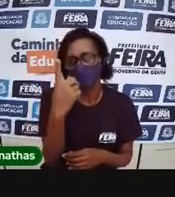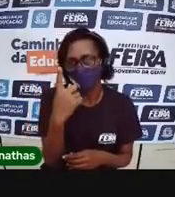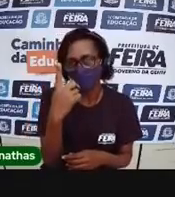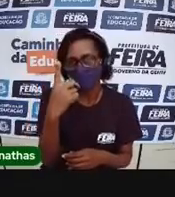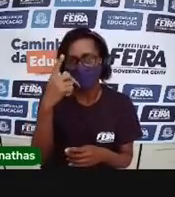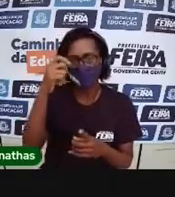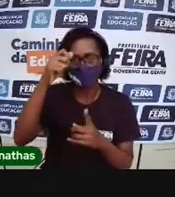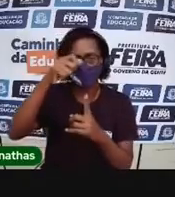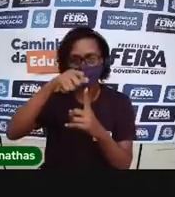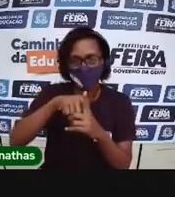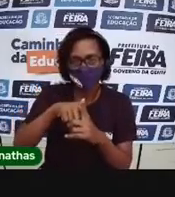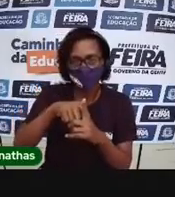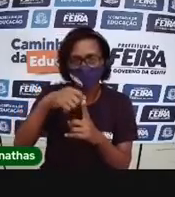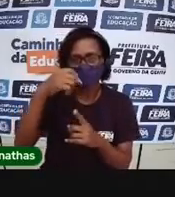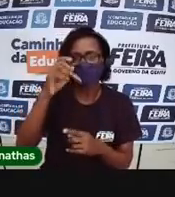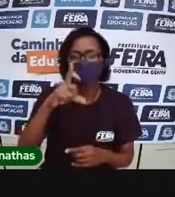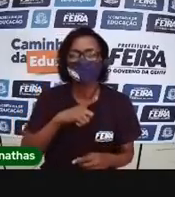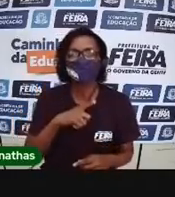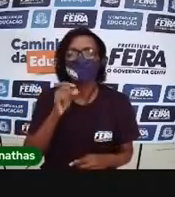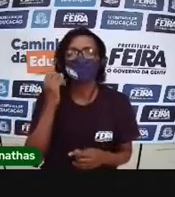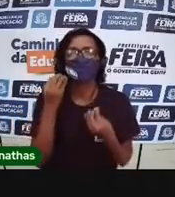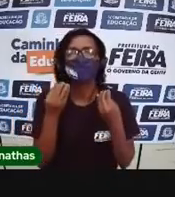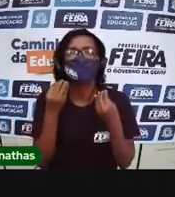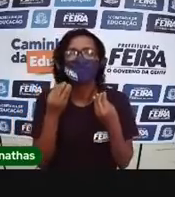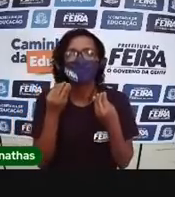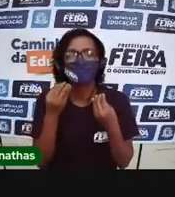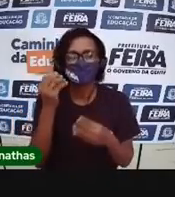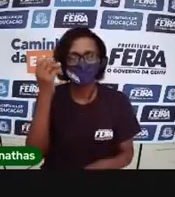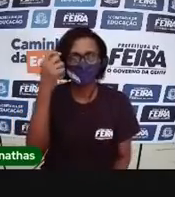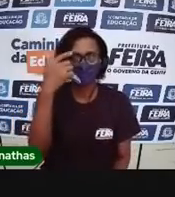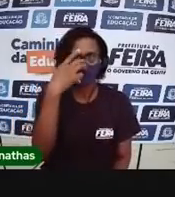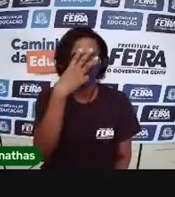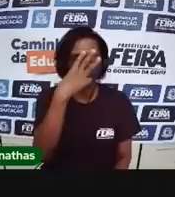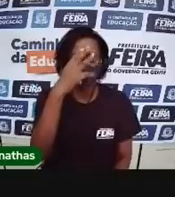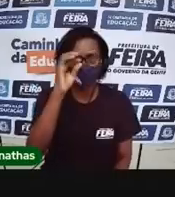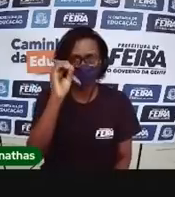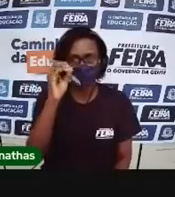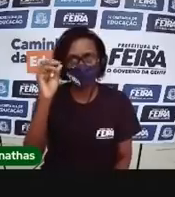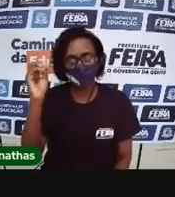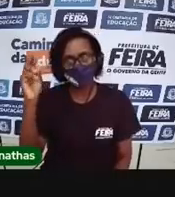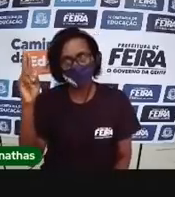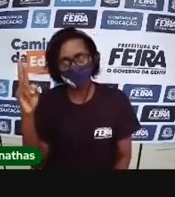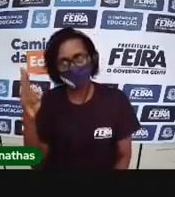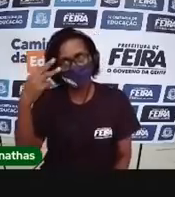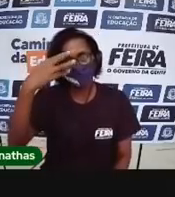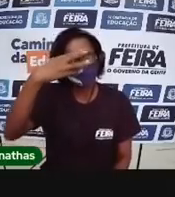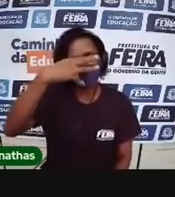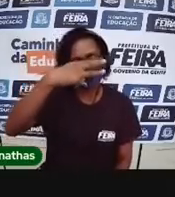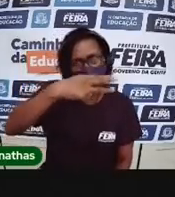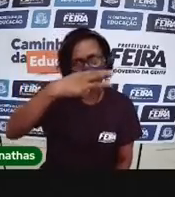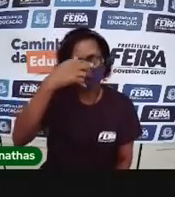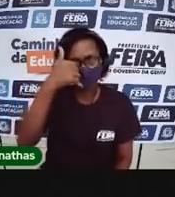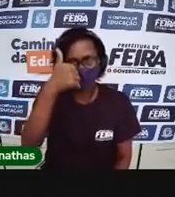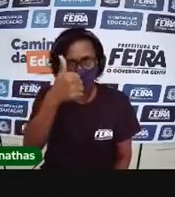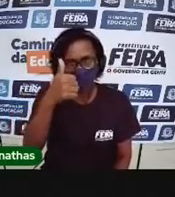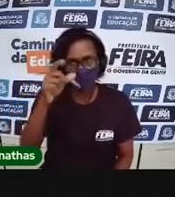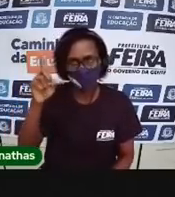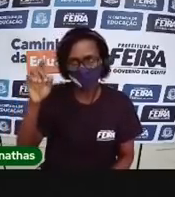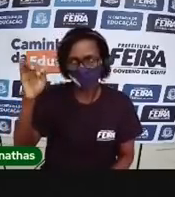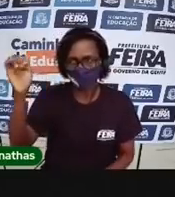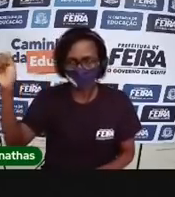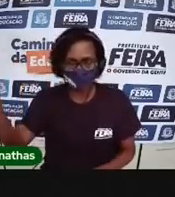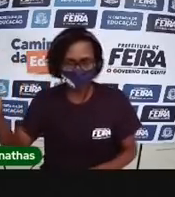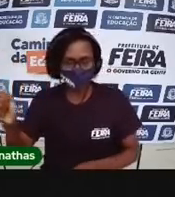ele tem 30 ou 31 dias. E o mês de fevereiro, que é o mês